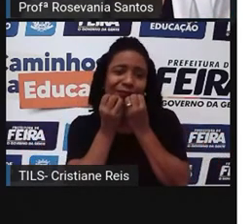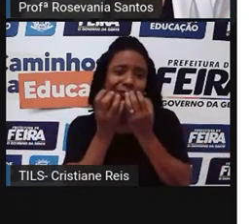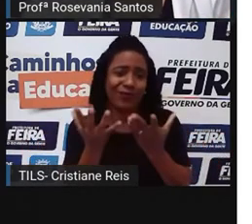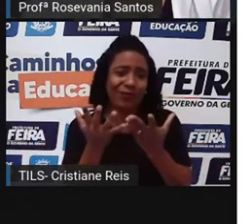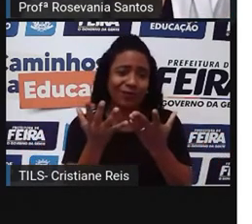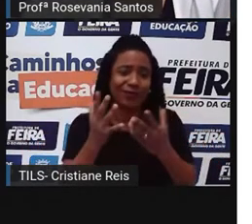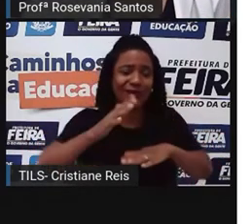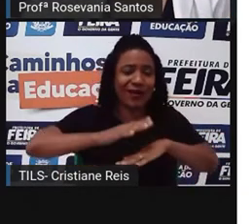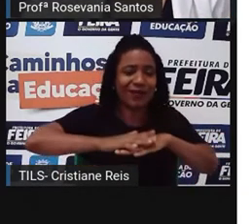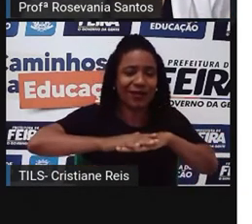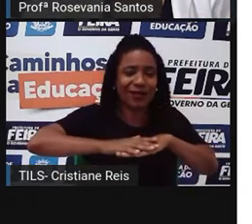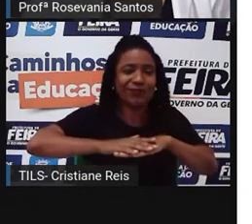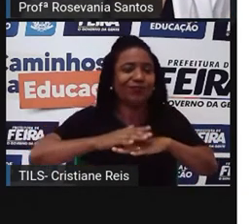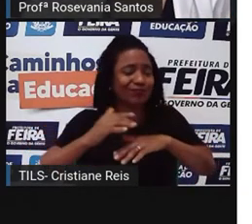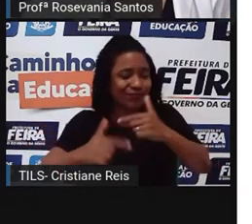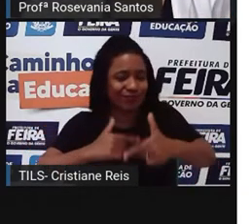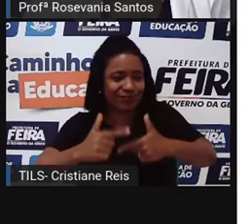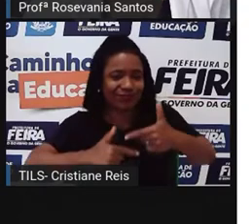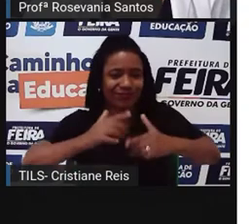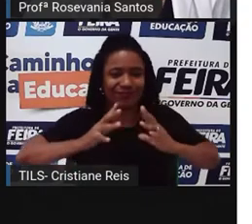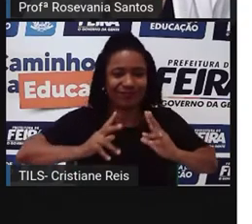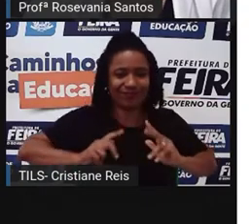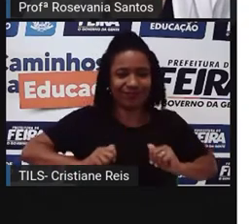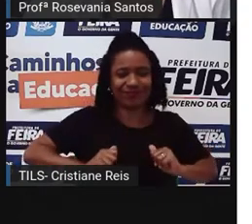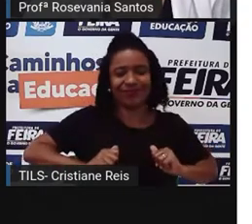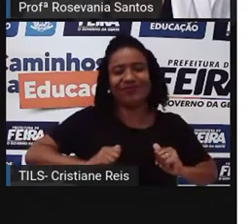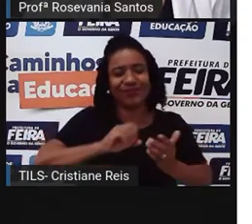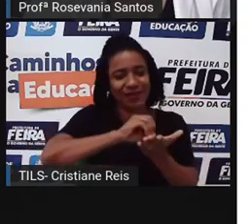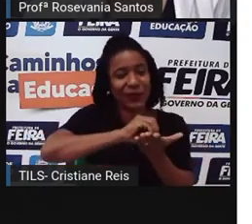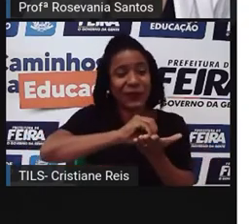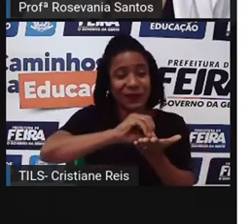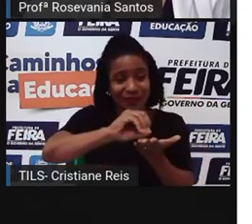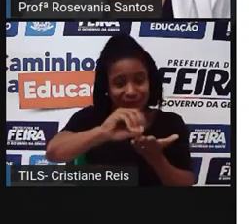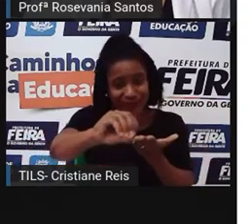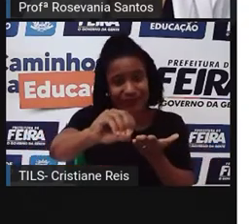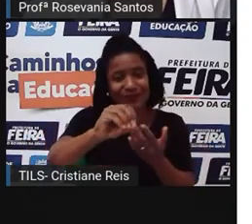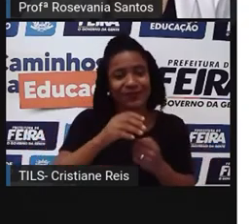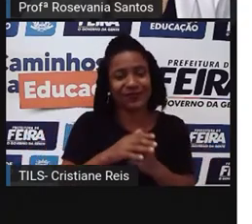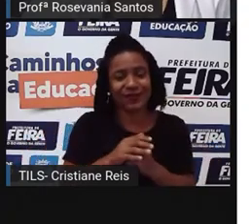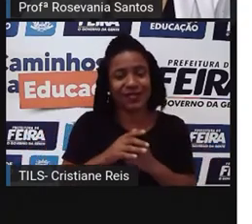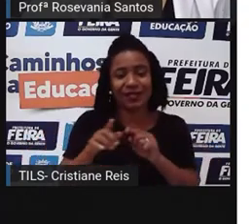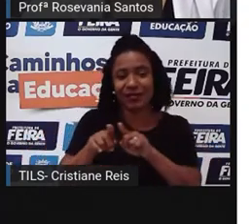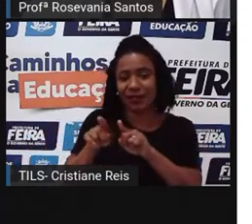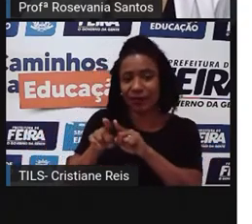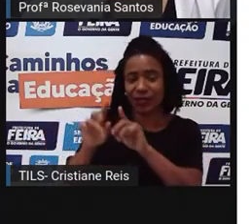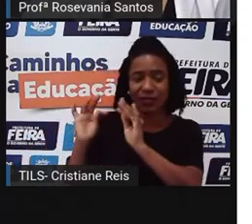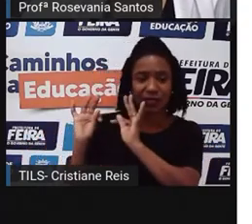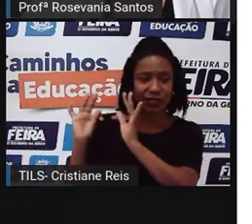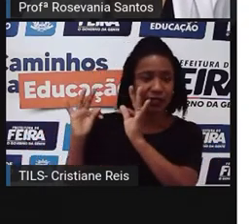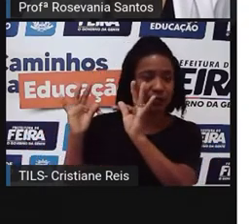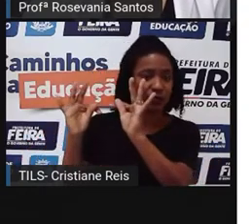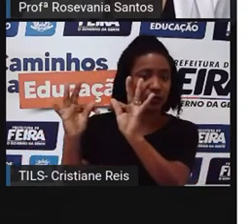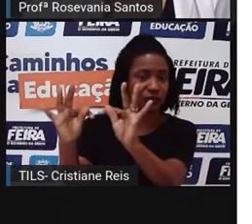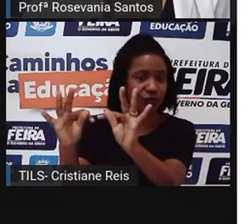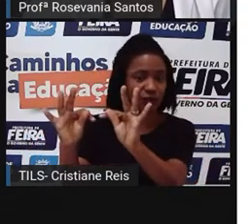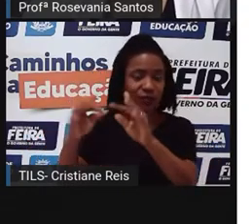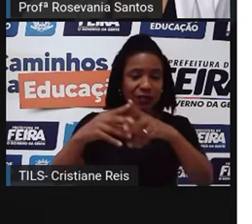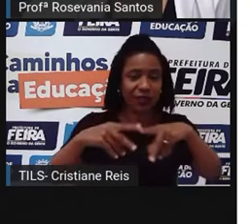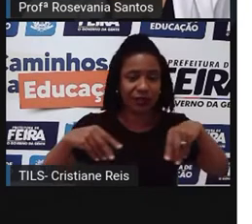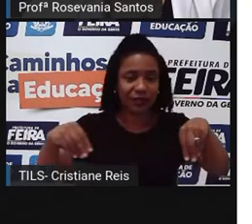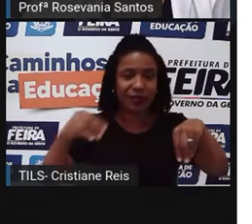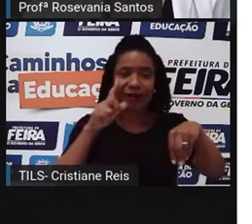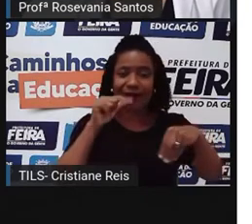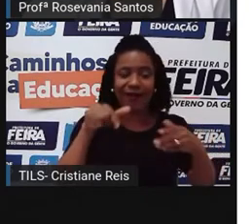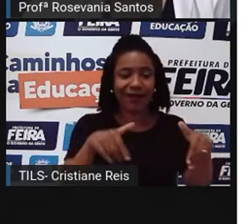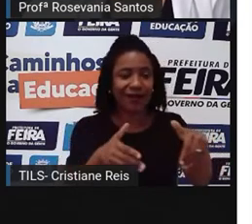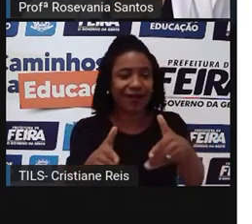qualidade é atingida com a utilização de tecnologias adequadas com a realidade de cada solo. A questão da água,